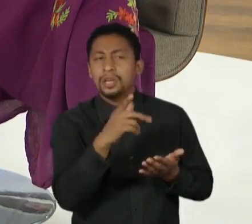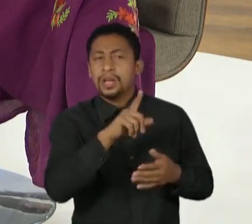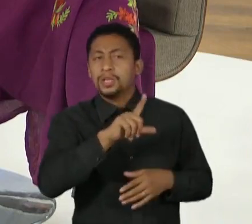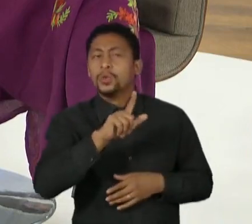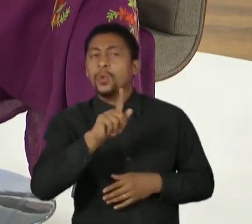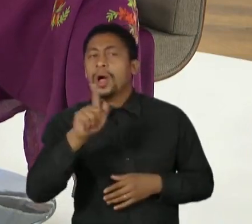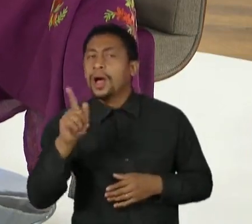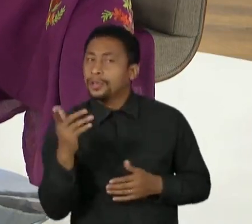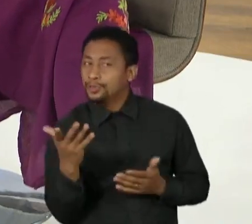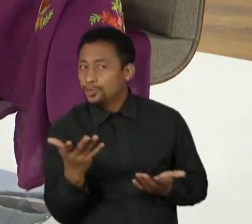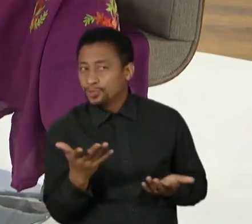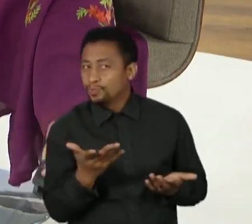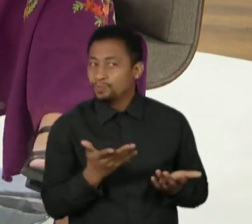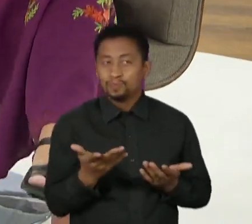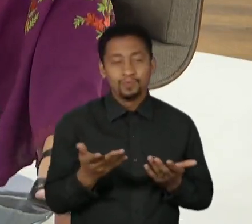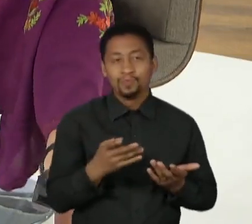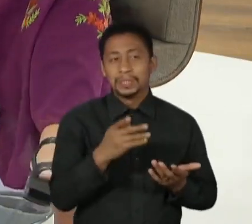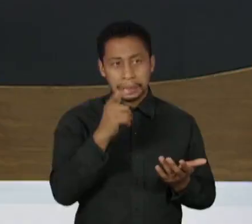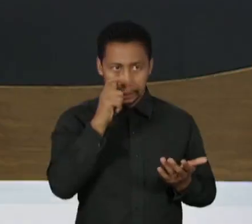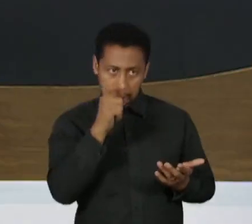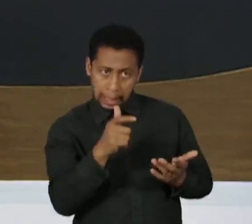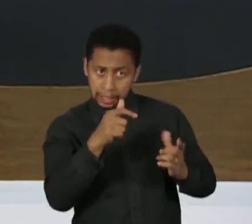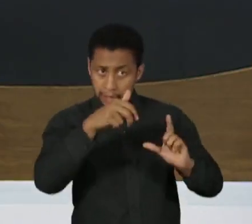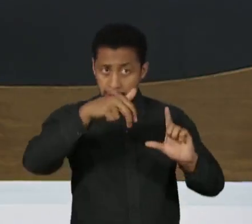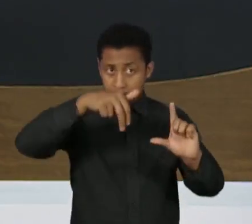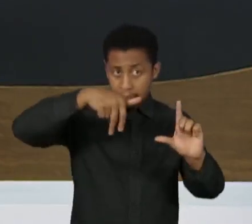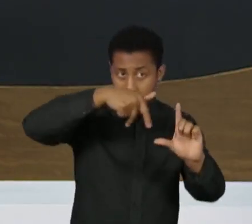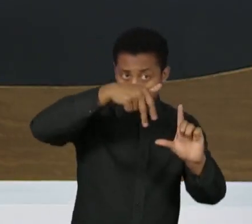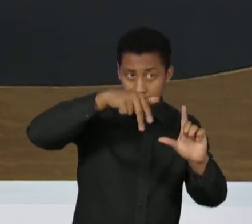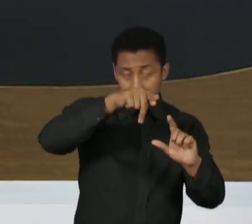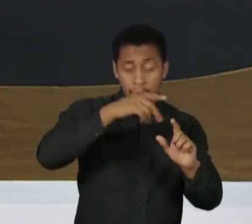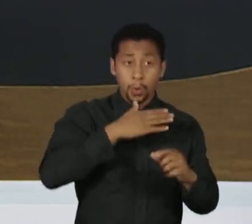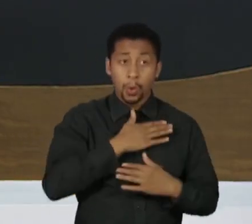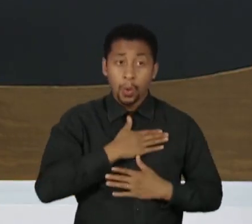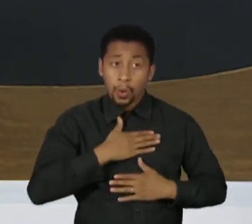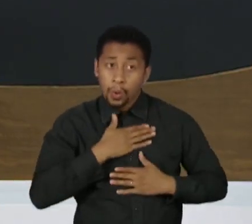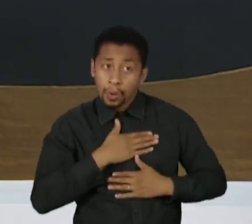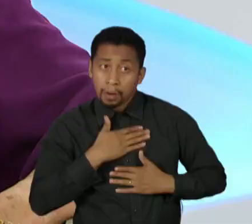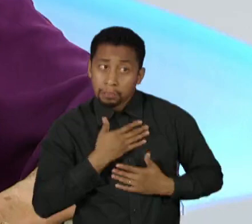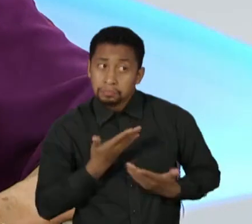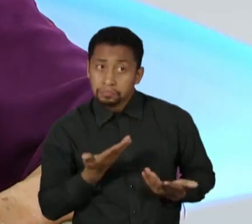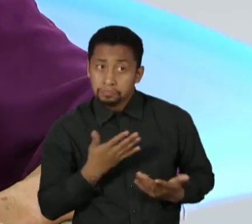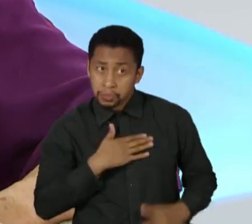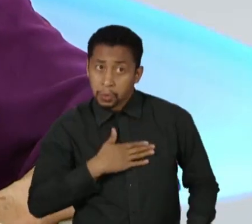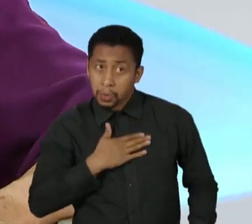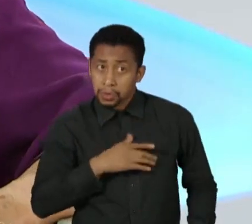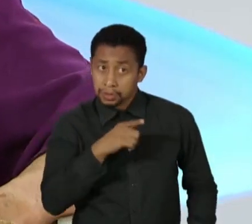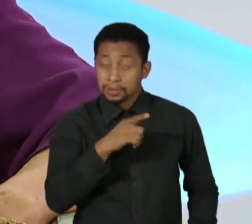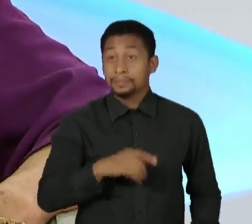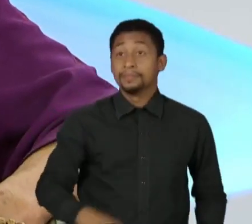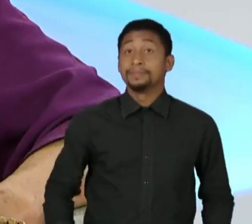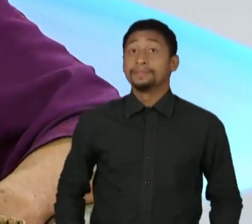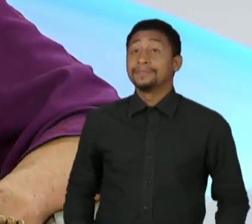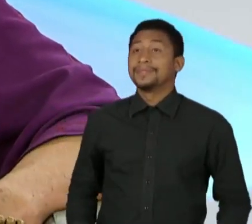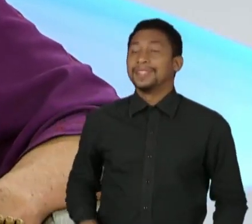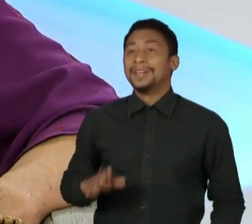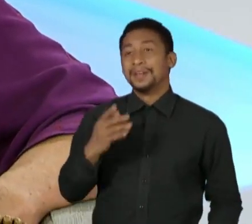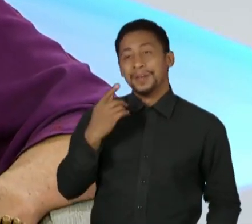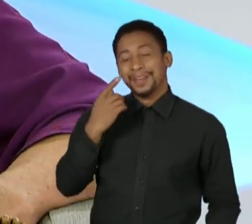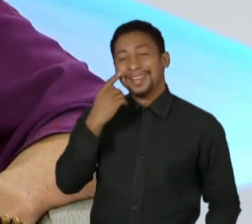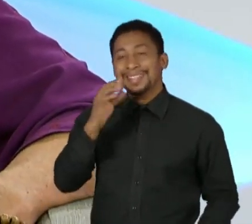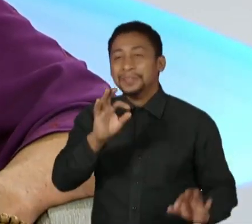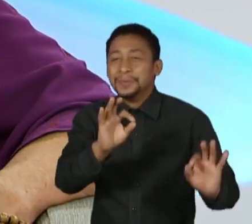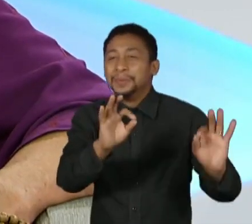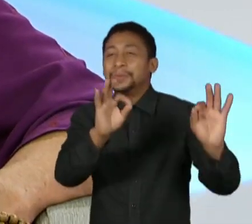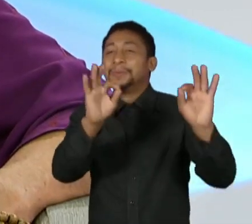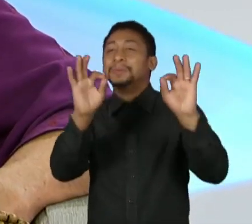O que te interessa em termos de animação? É algo que você curte assistir ou não necessário? Eu vi o Pinóquio do Del